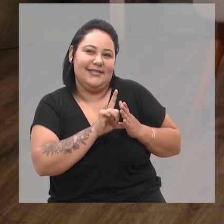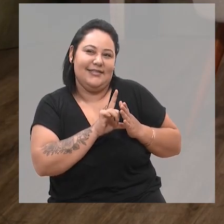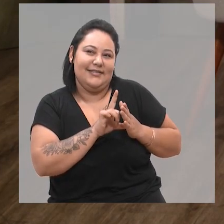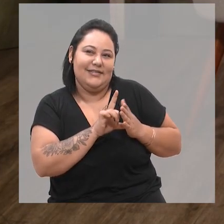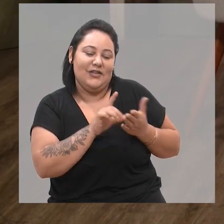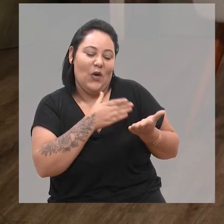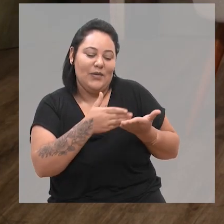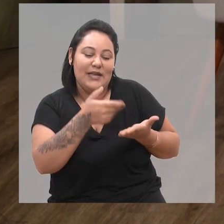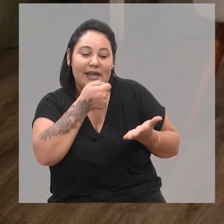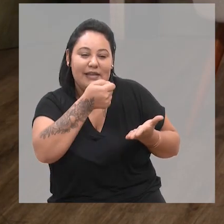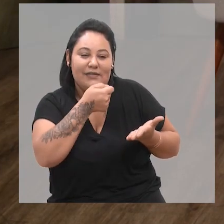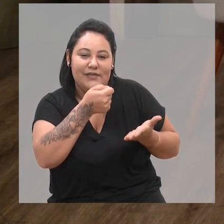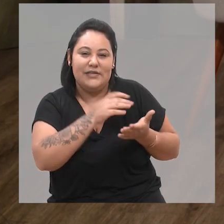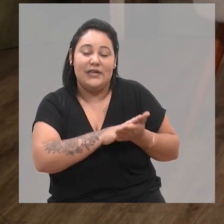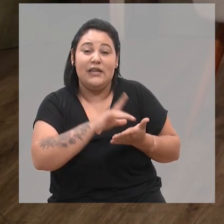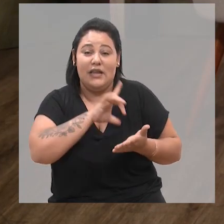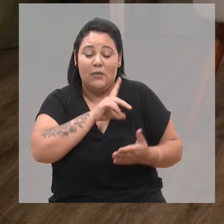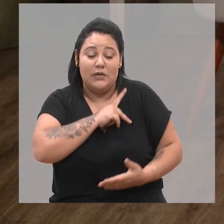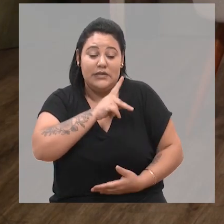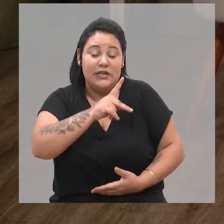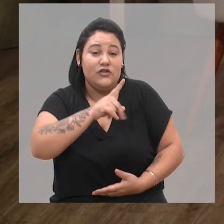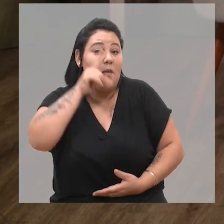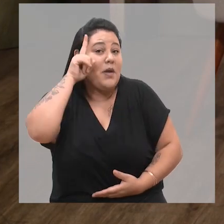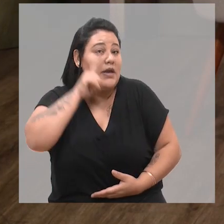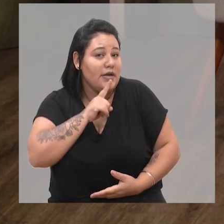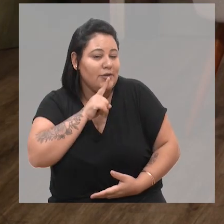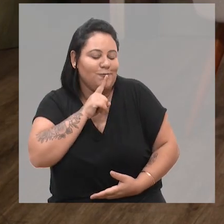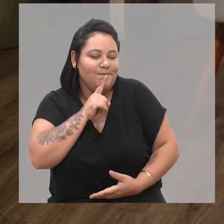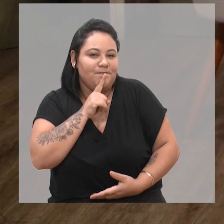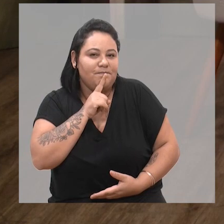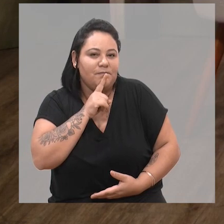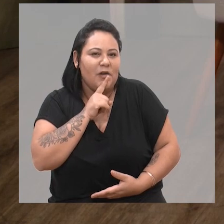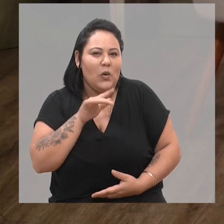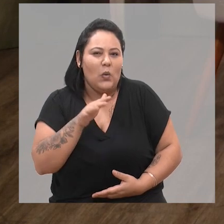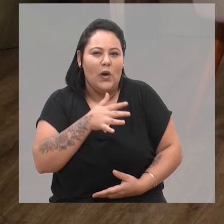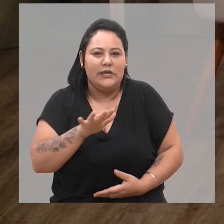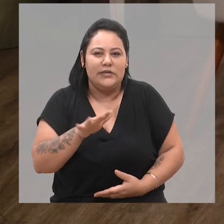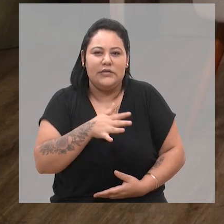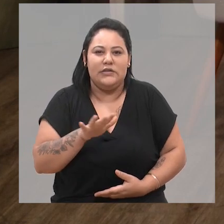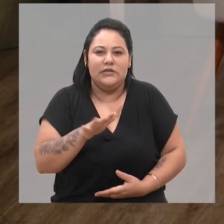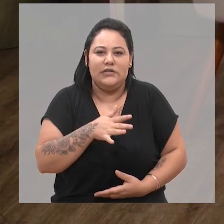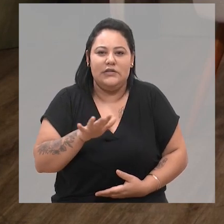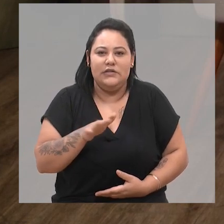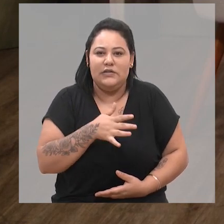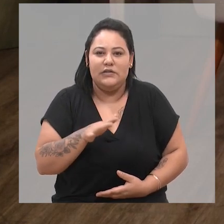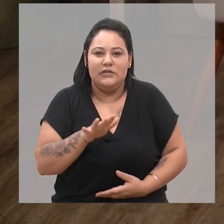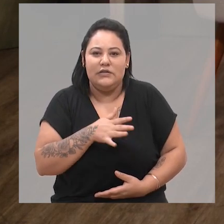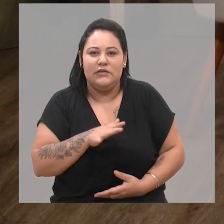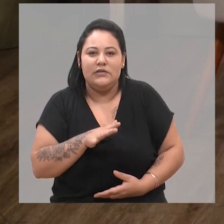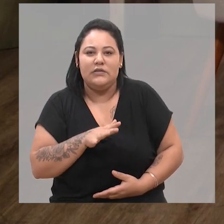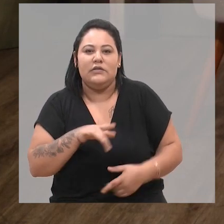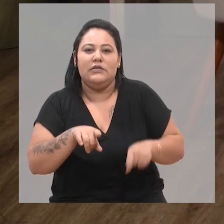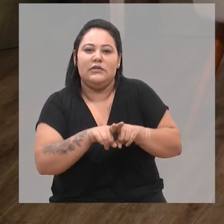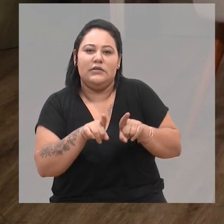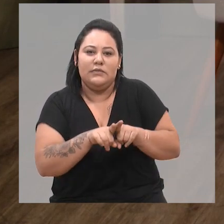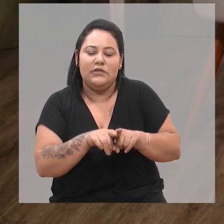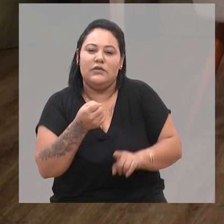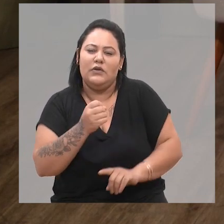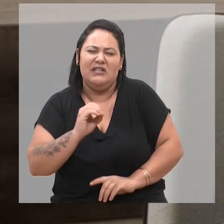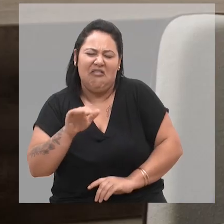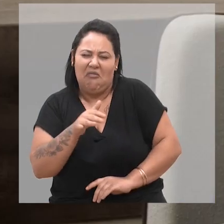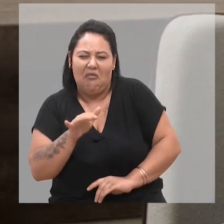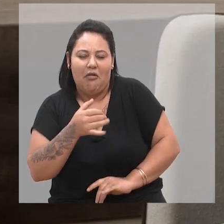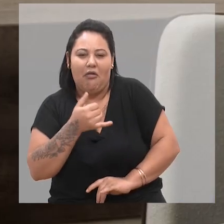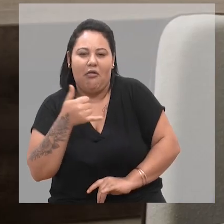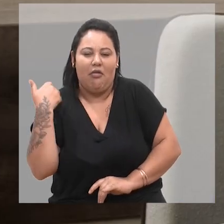O presidente americano, Joe Biden, já está na faixa dos 81 anos e pretende a reeleição pelo Partido Democrata. Nós